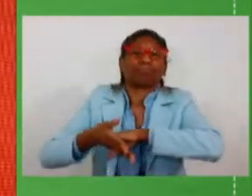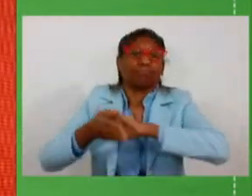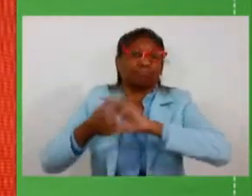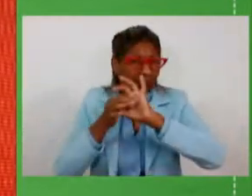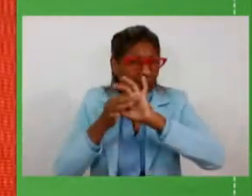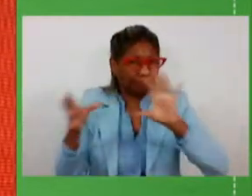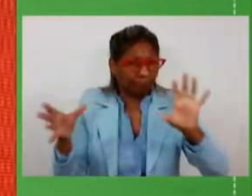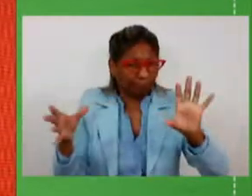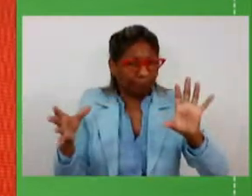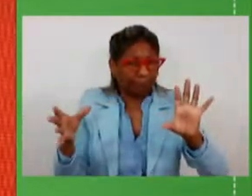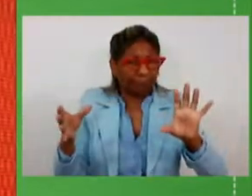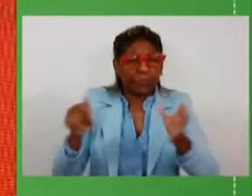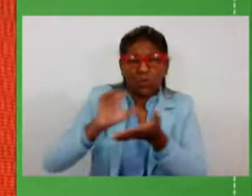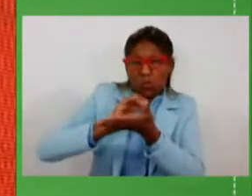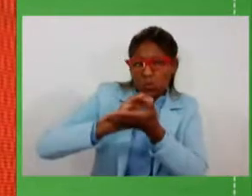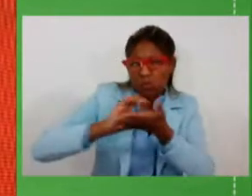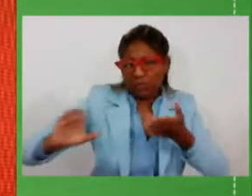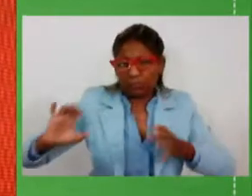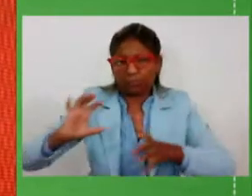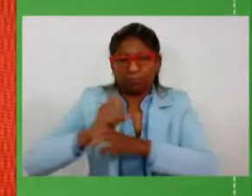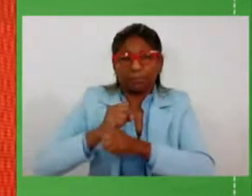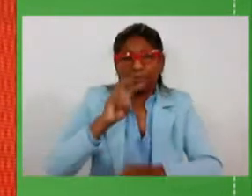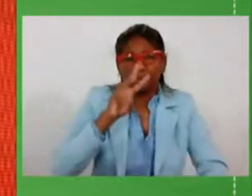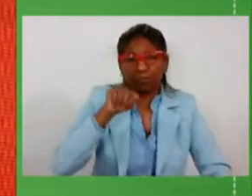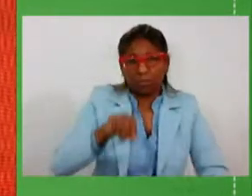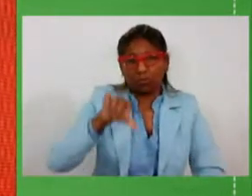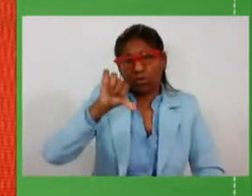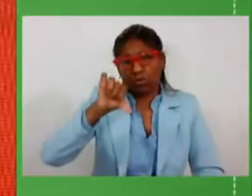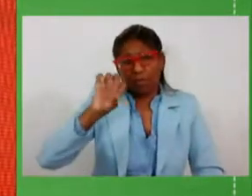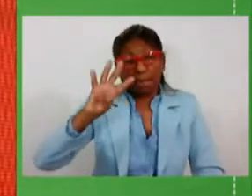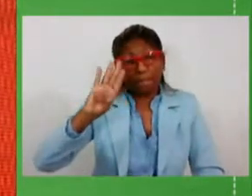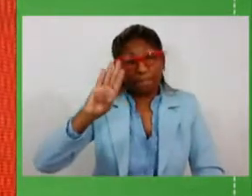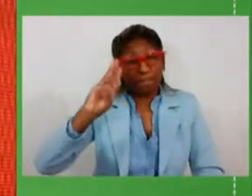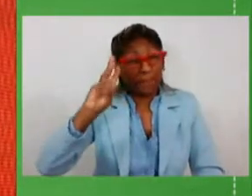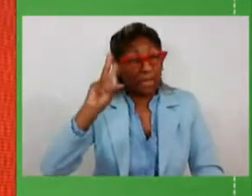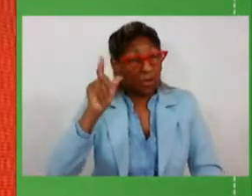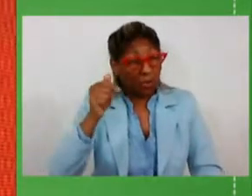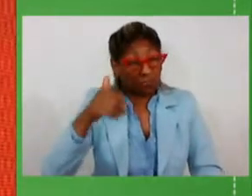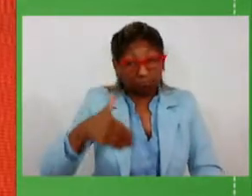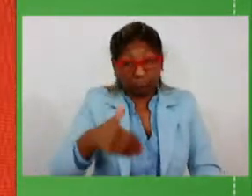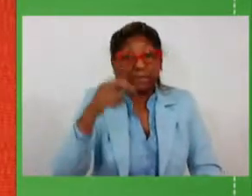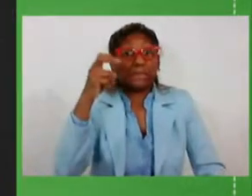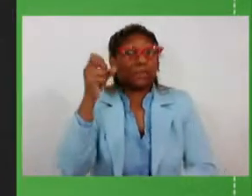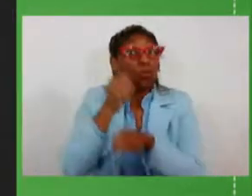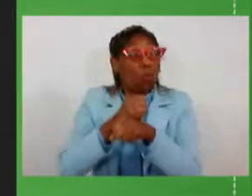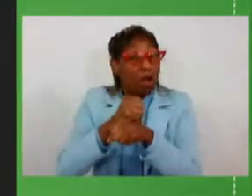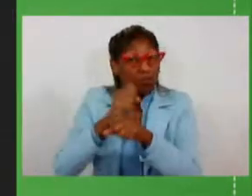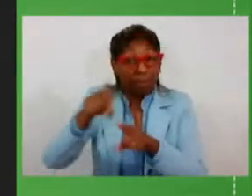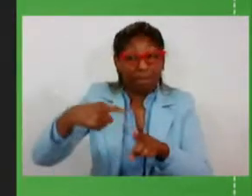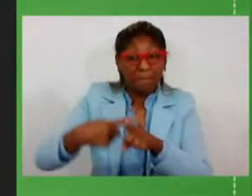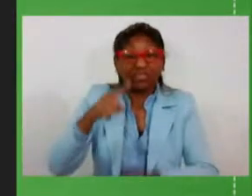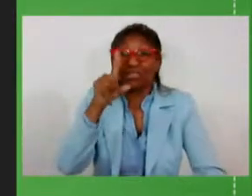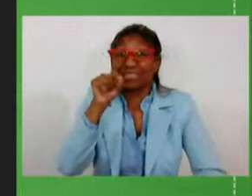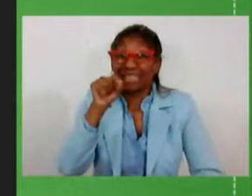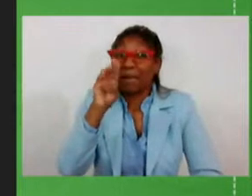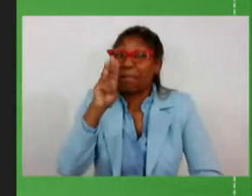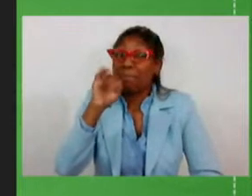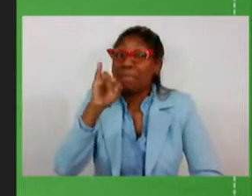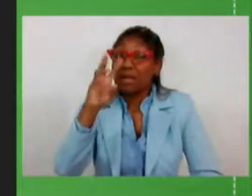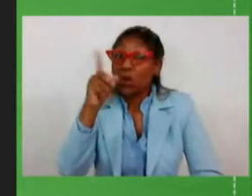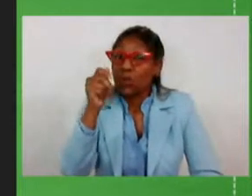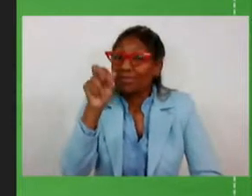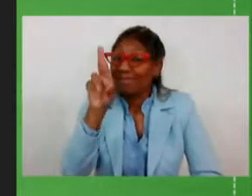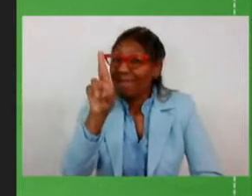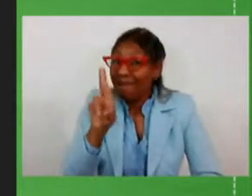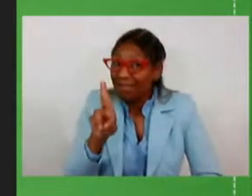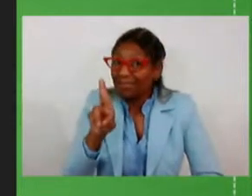O investimento previsto é de 3,9 bilhões ao longo dos próximos cinco anos e mais de 10 bilhões de reais ao